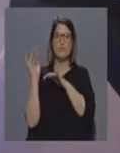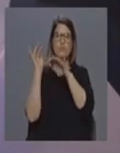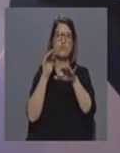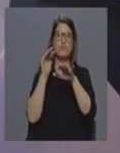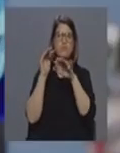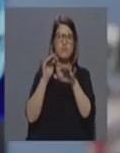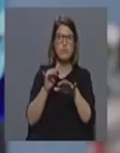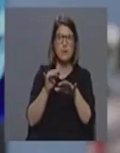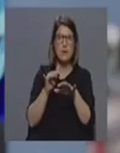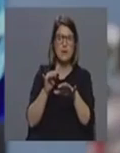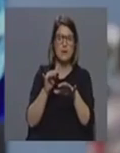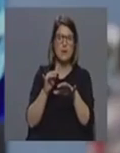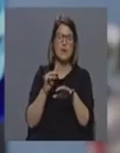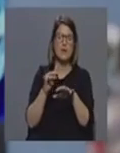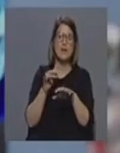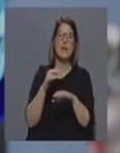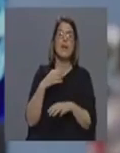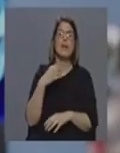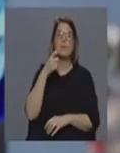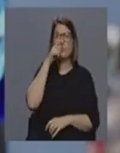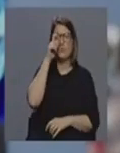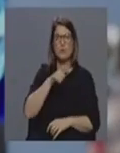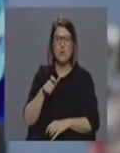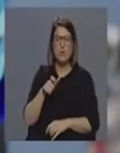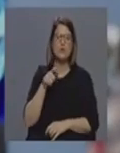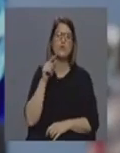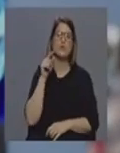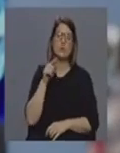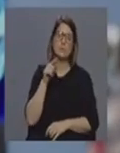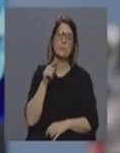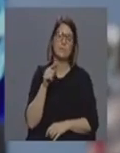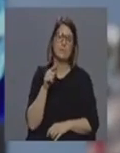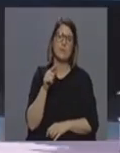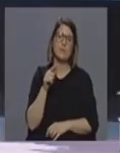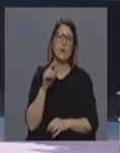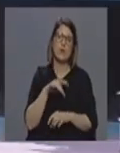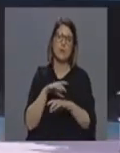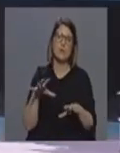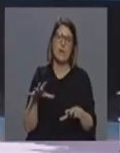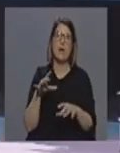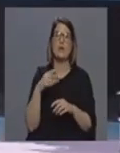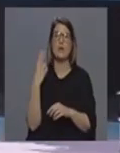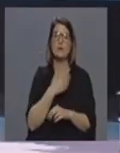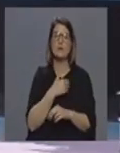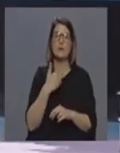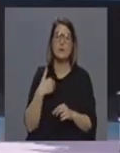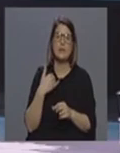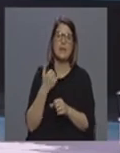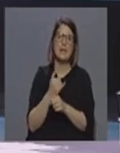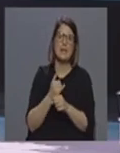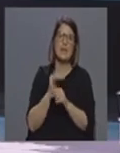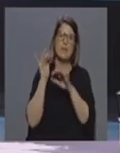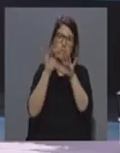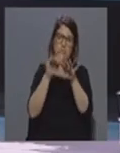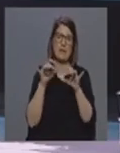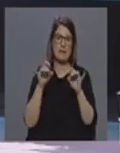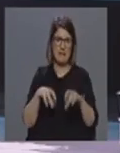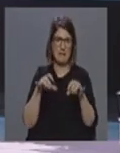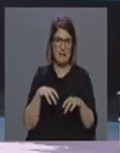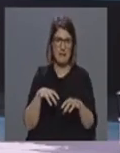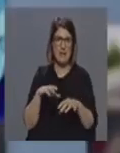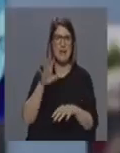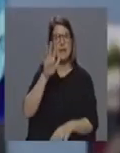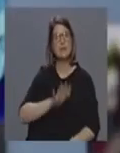recomendado que as pessoas evitem ao máximo recorrer a hospitais a unidades de saúde de ilha a nível